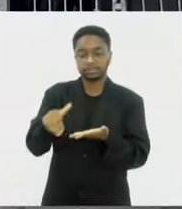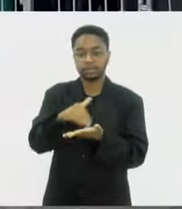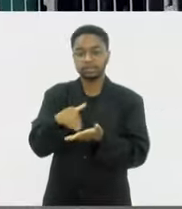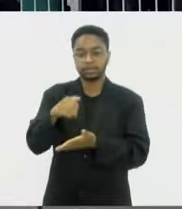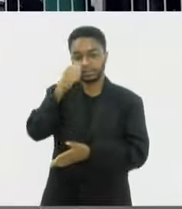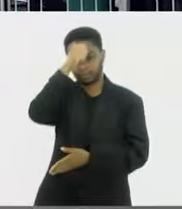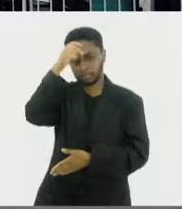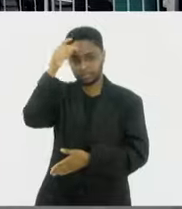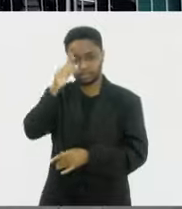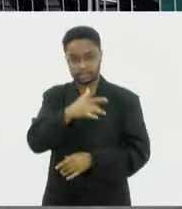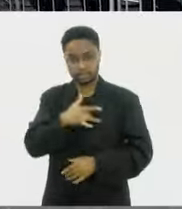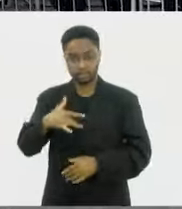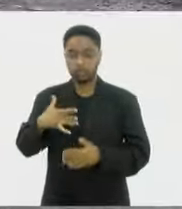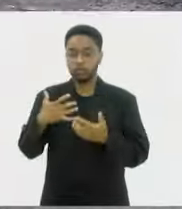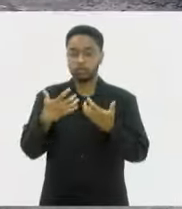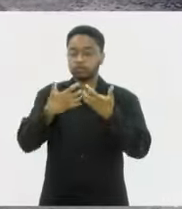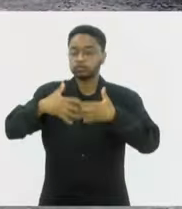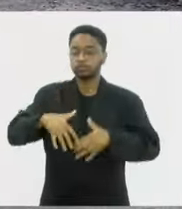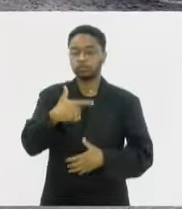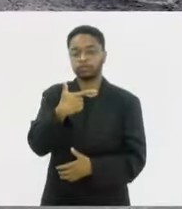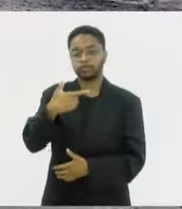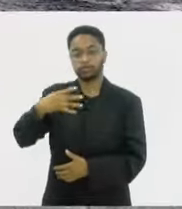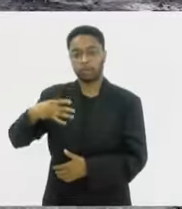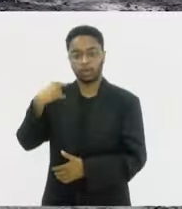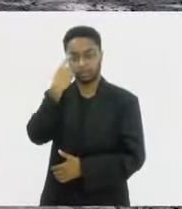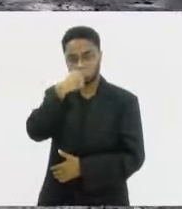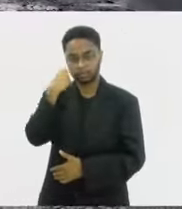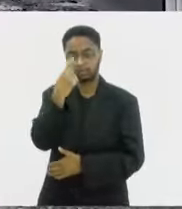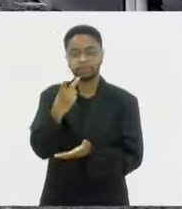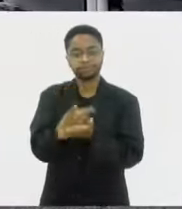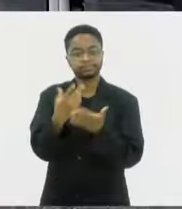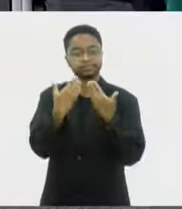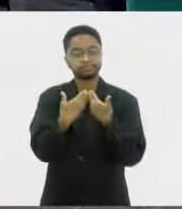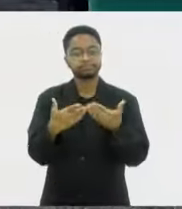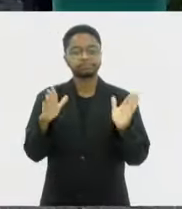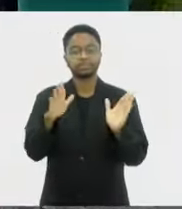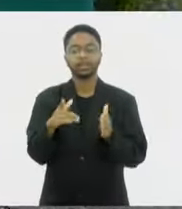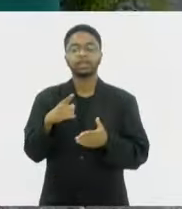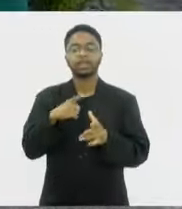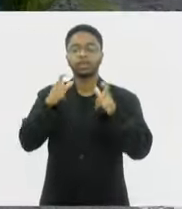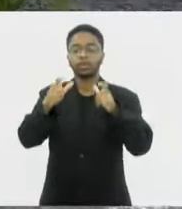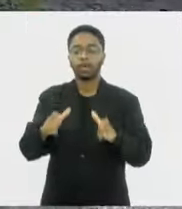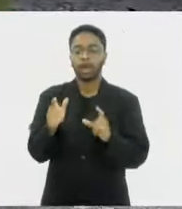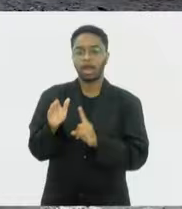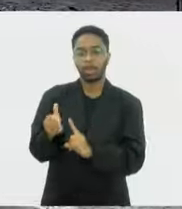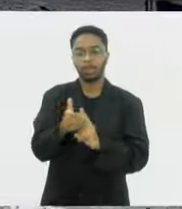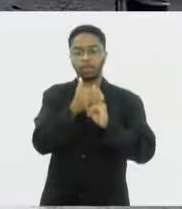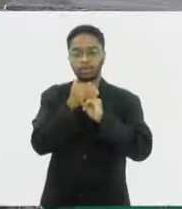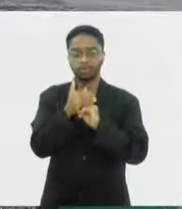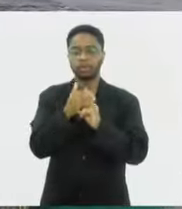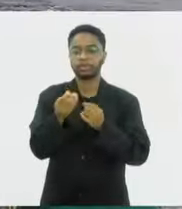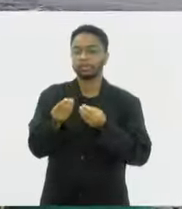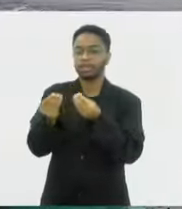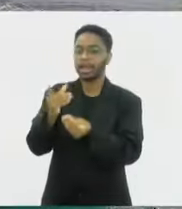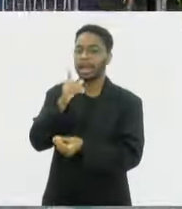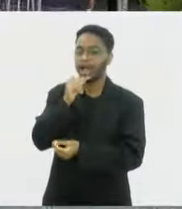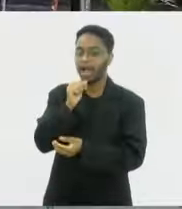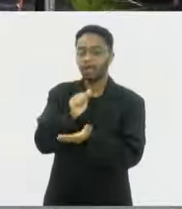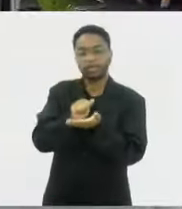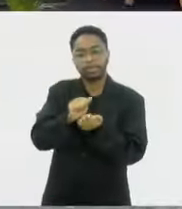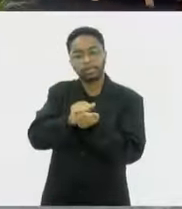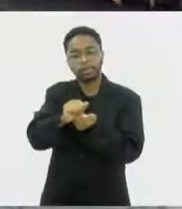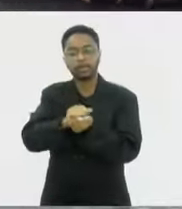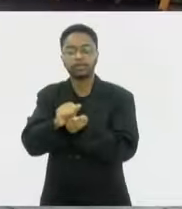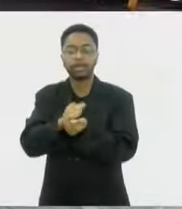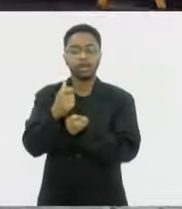funcionamento 24 horas. Permanentemente de portas abertas, conta com espaço para acolhimento, hidratação, lavanderia, corte de